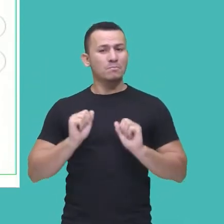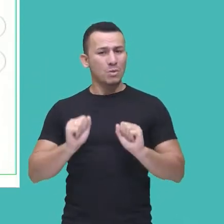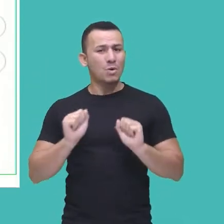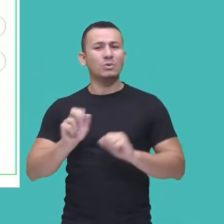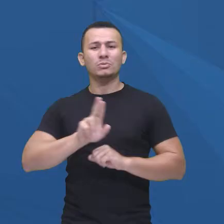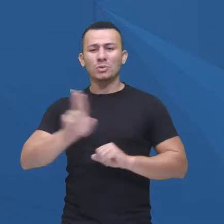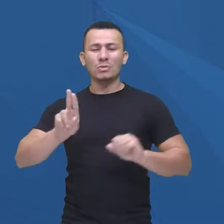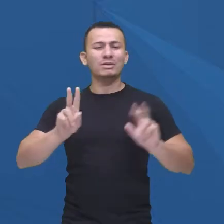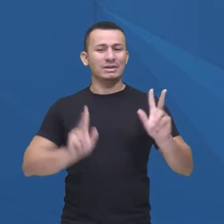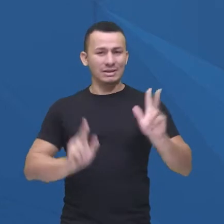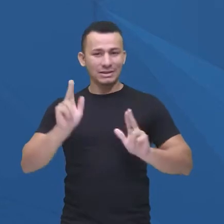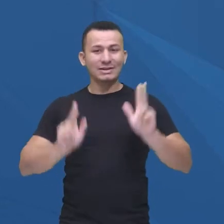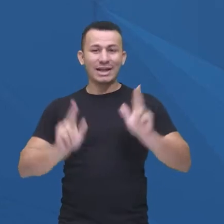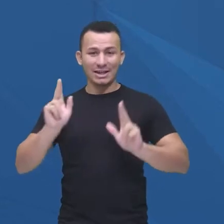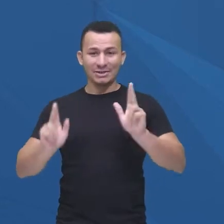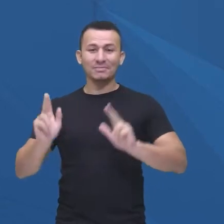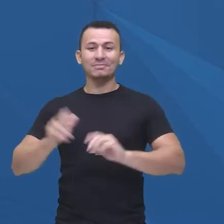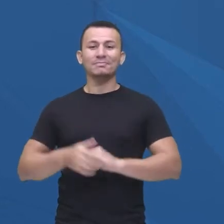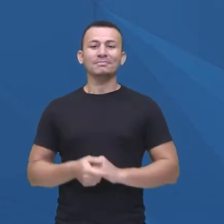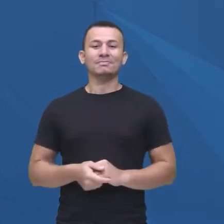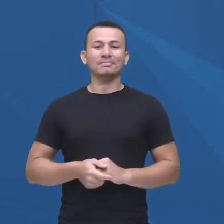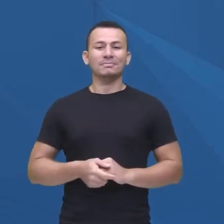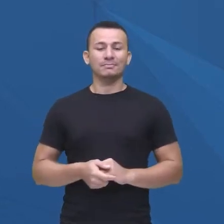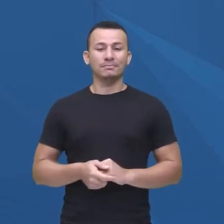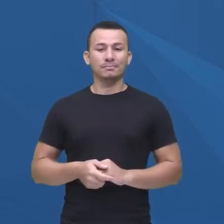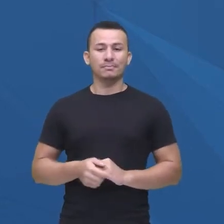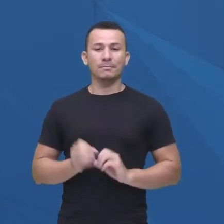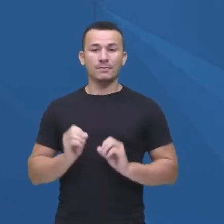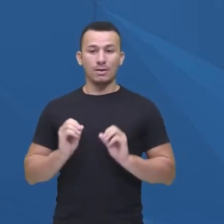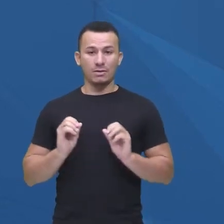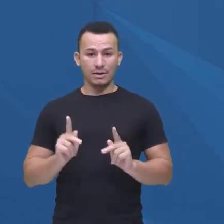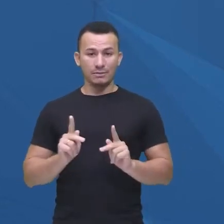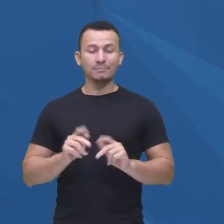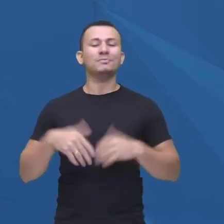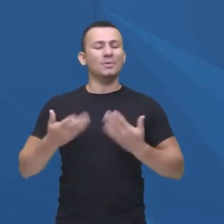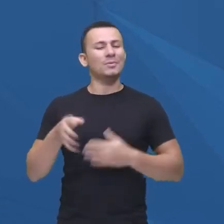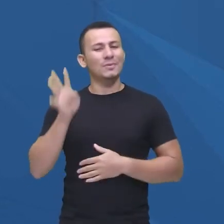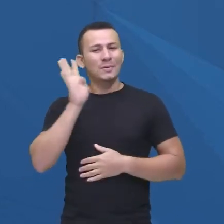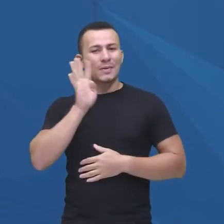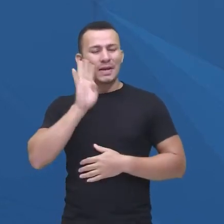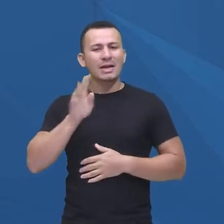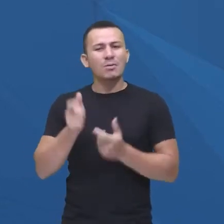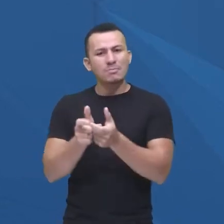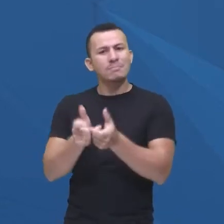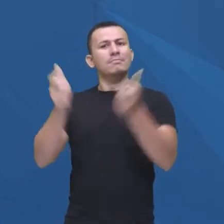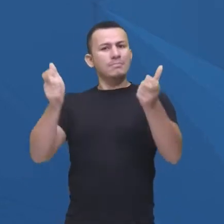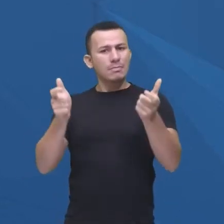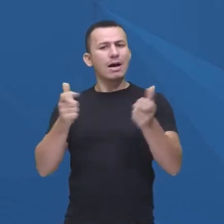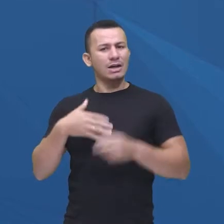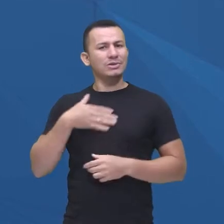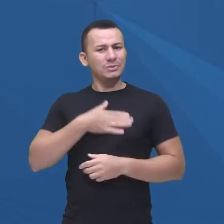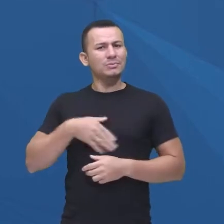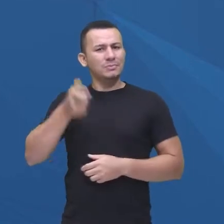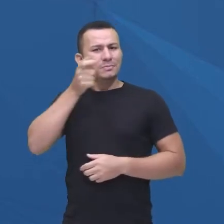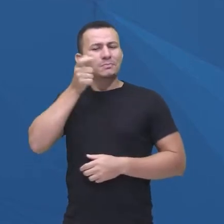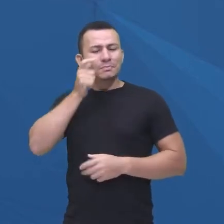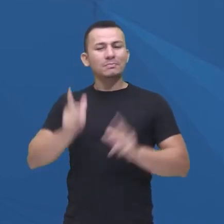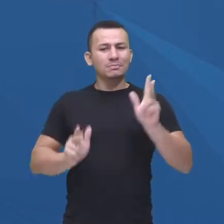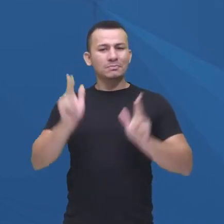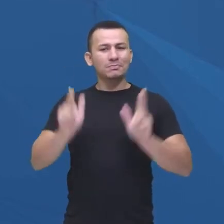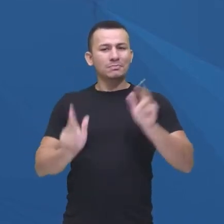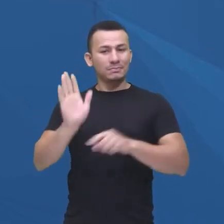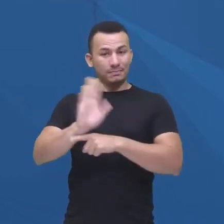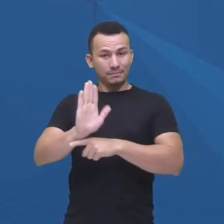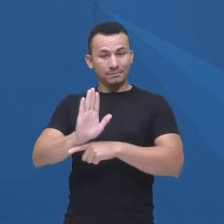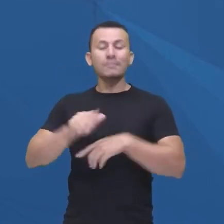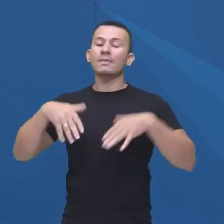relacionada a essa temática, tá bom? Então, legal, a maioria do nosso público aqui assiste sim séries, Então,